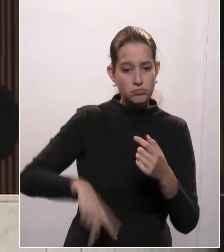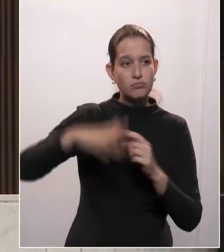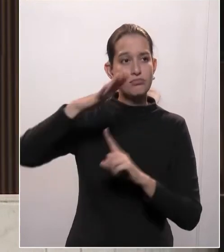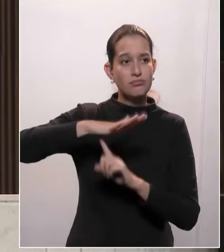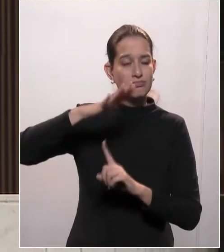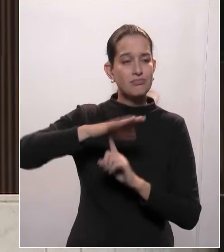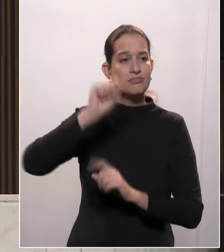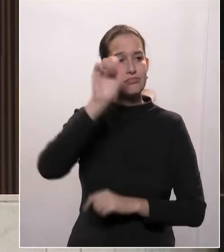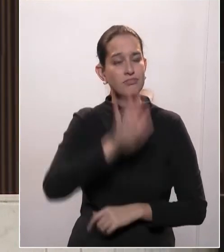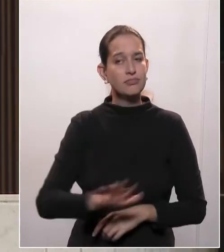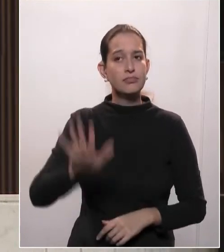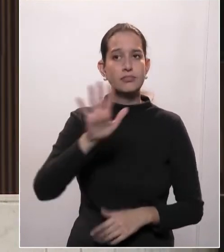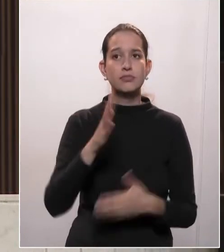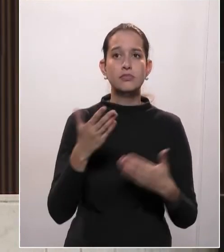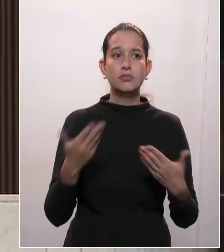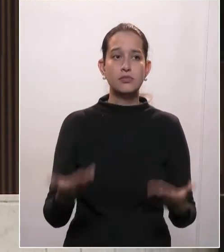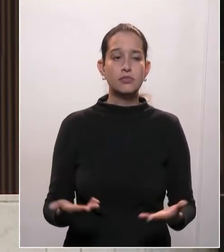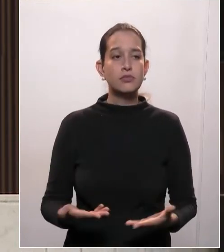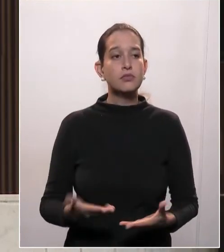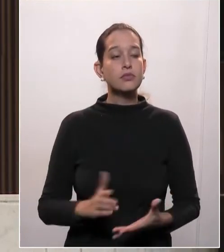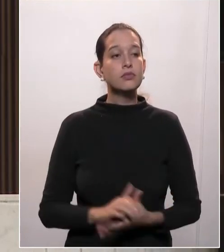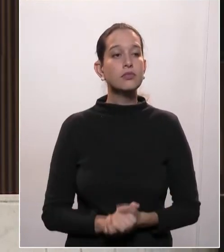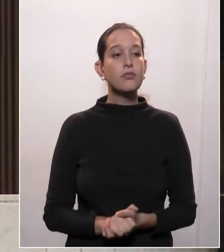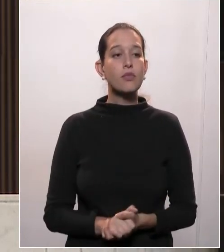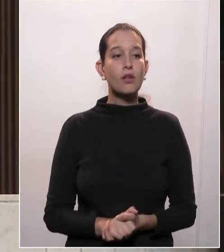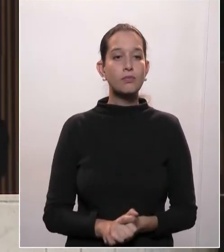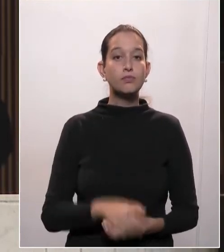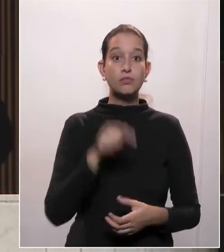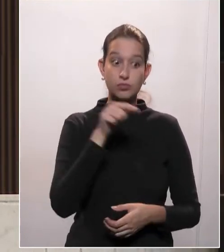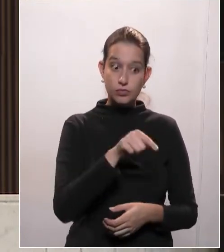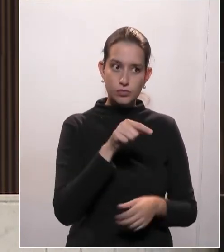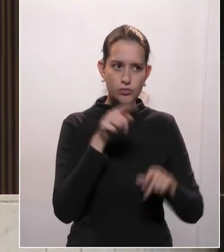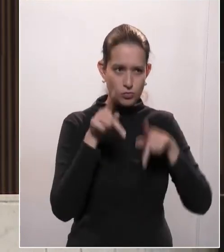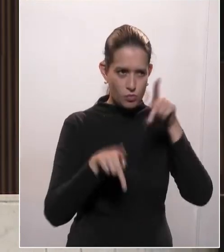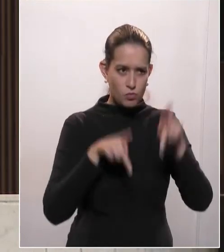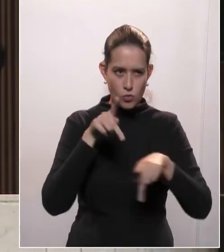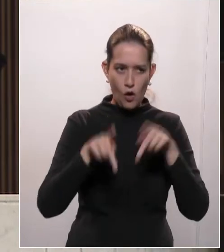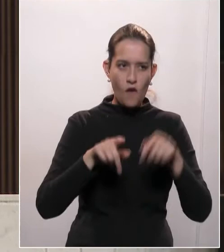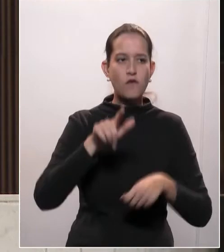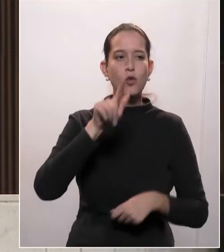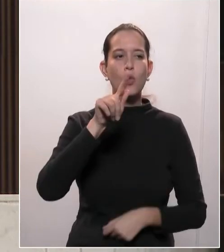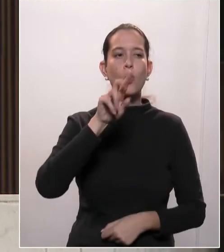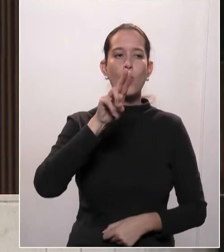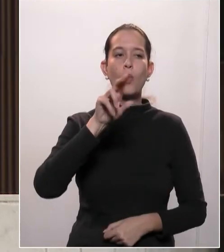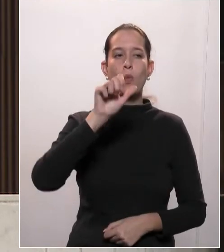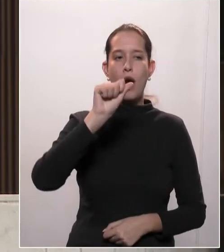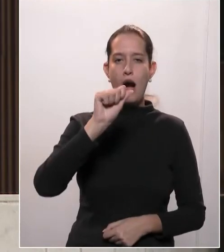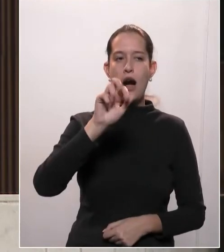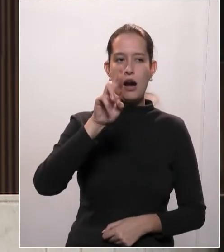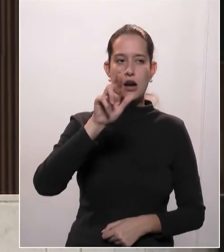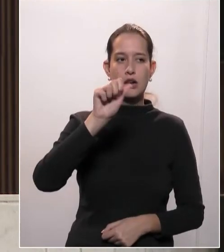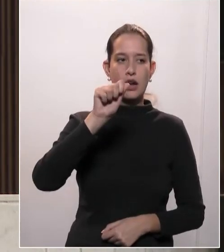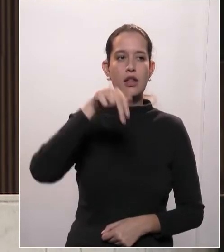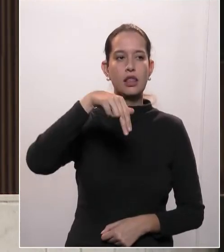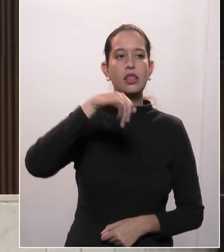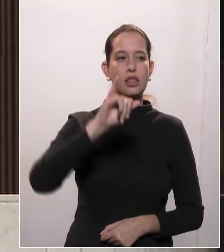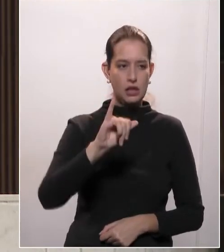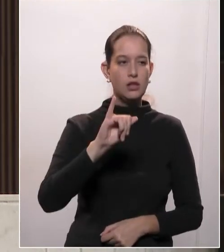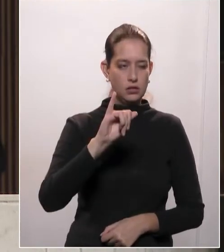e ali é o povo Guarani, um povo que já habita há mais de 15 mil anos